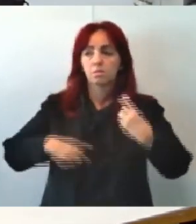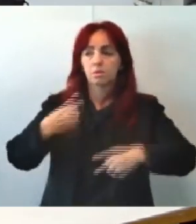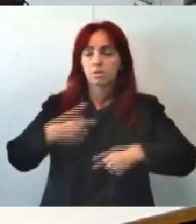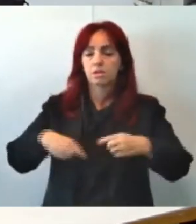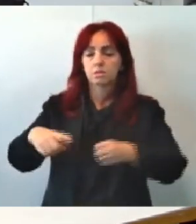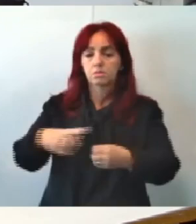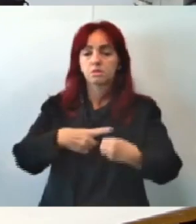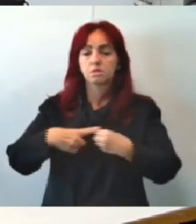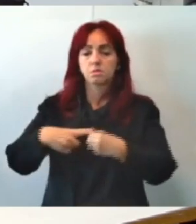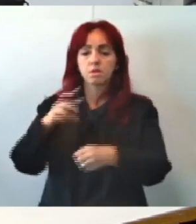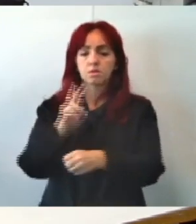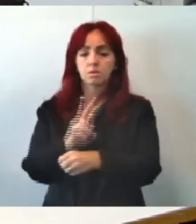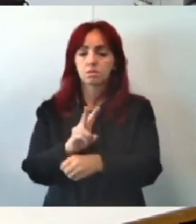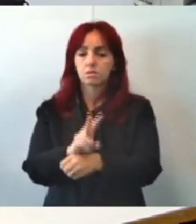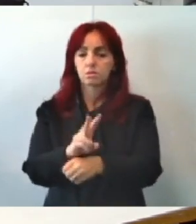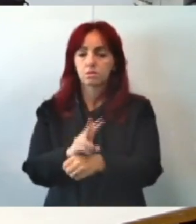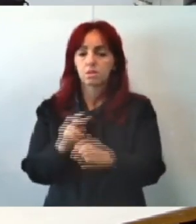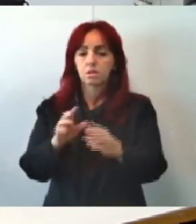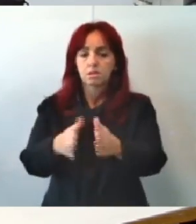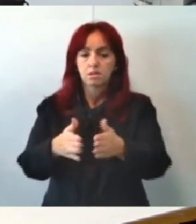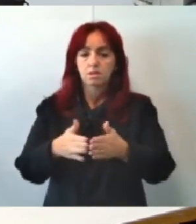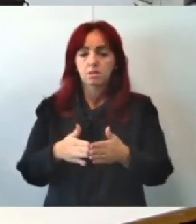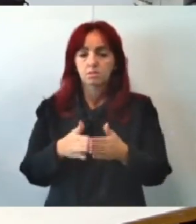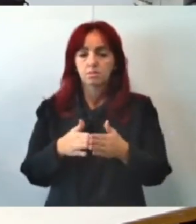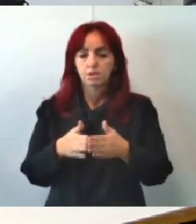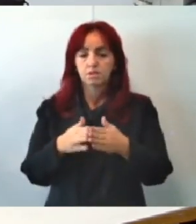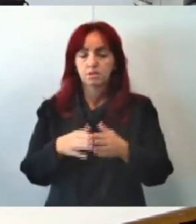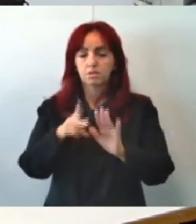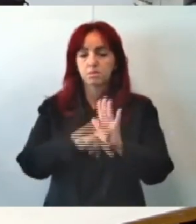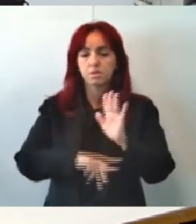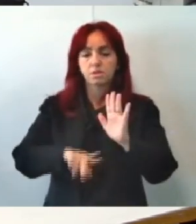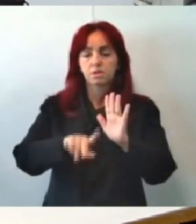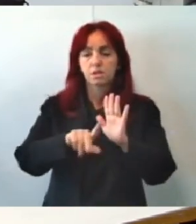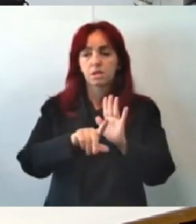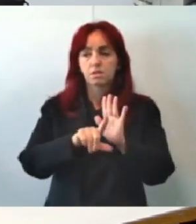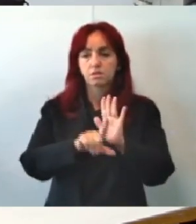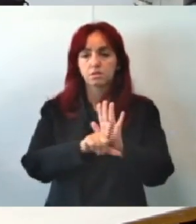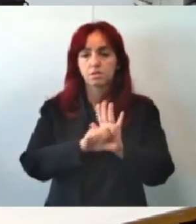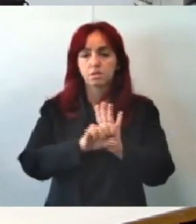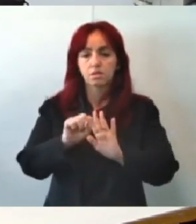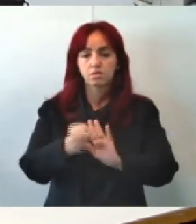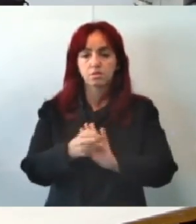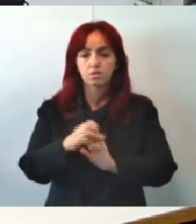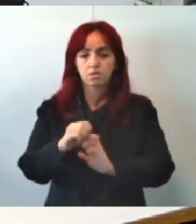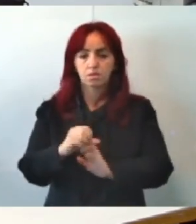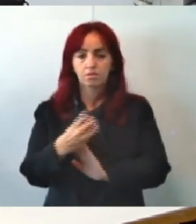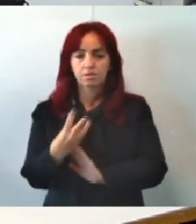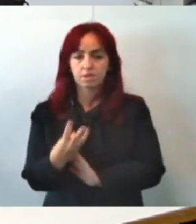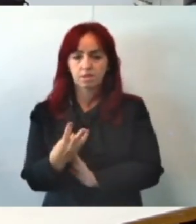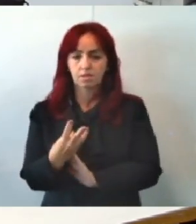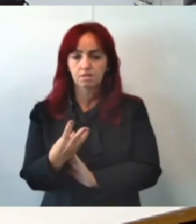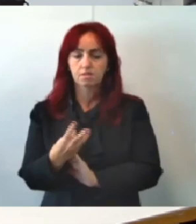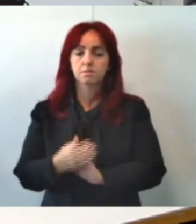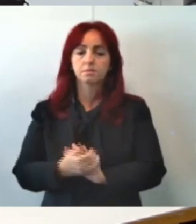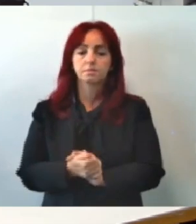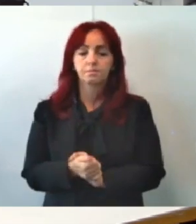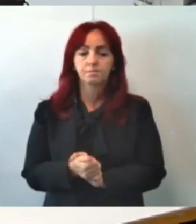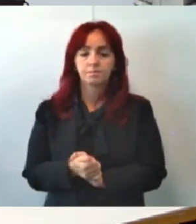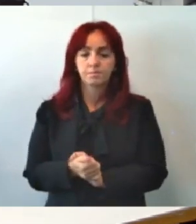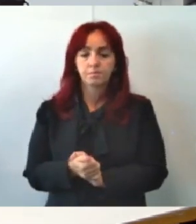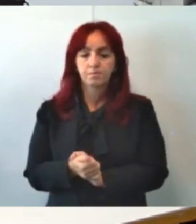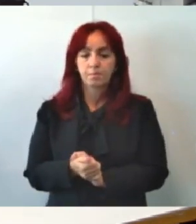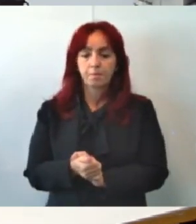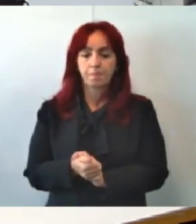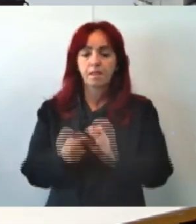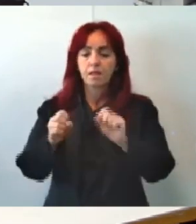É um pedido de inteligência que o projeto 893-2024 Doutorio Vereador Pedro Patros Essa audiência